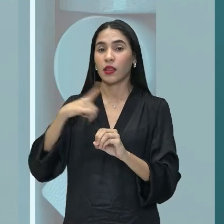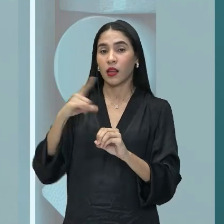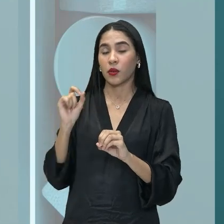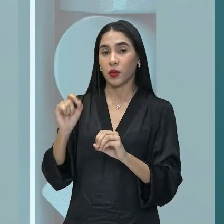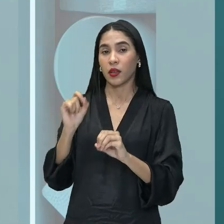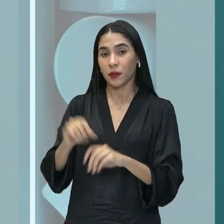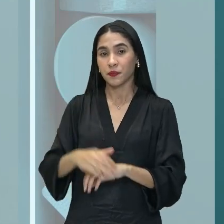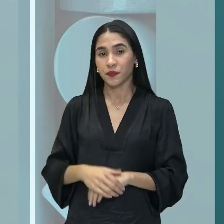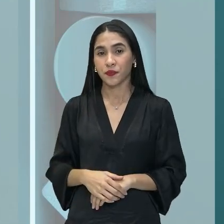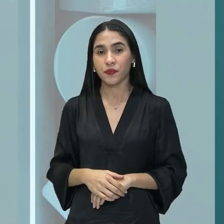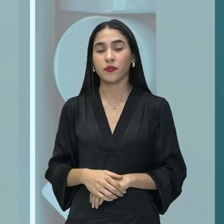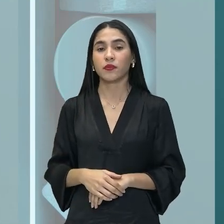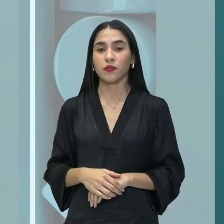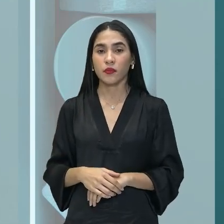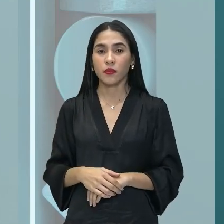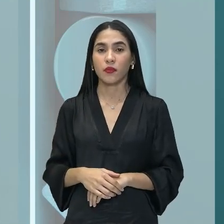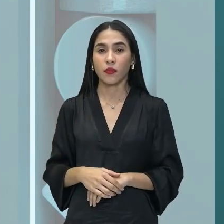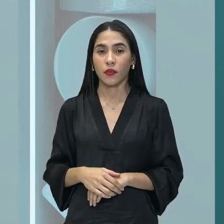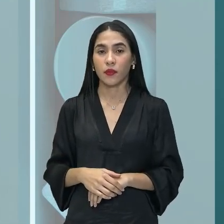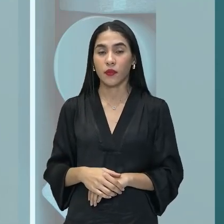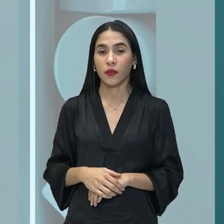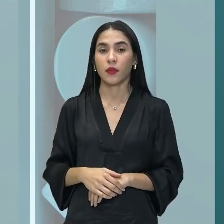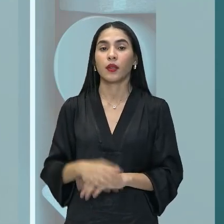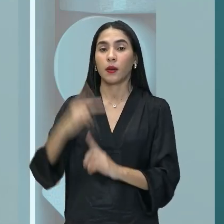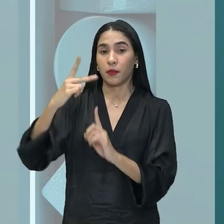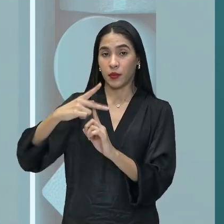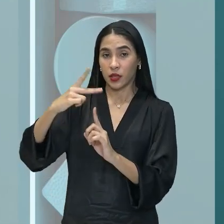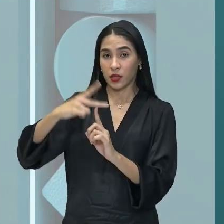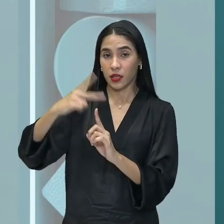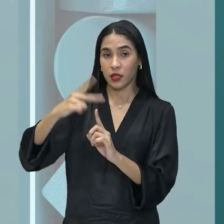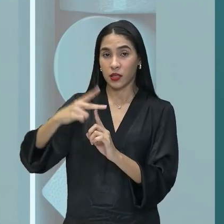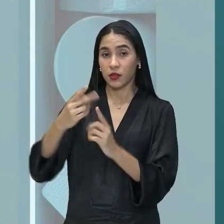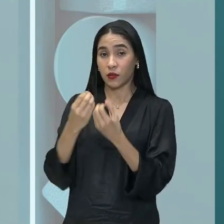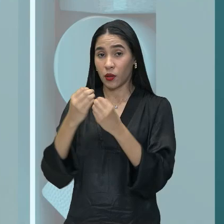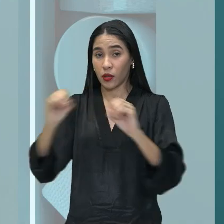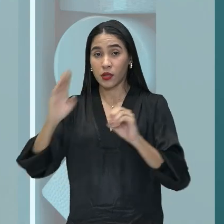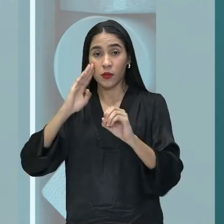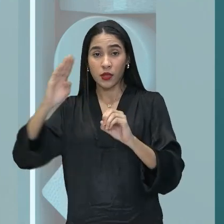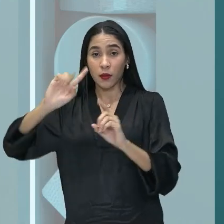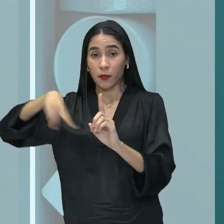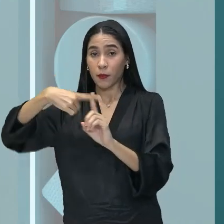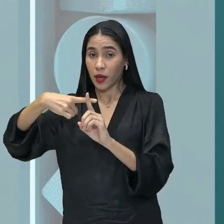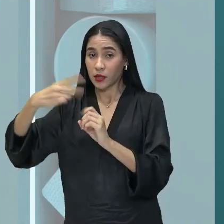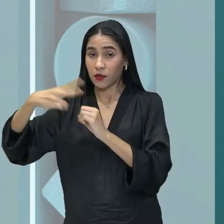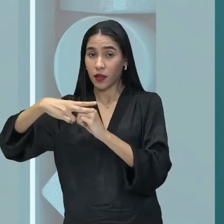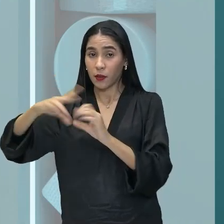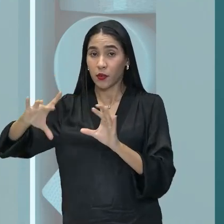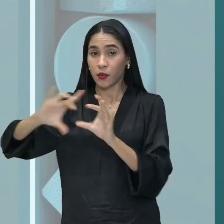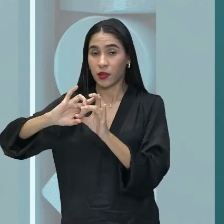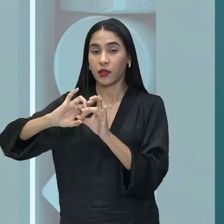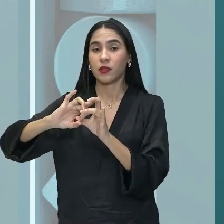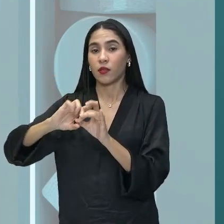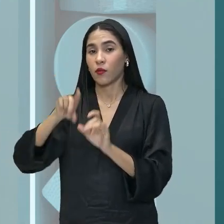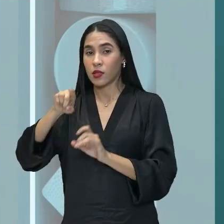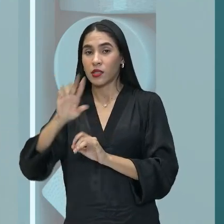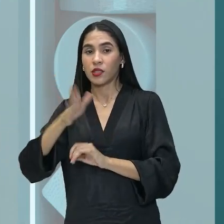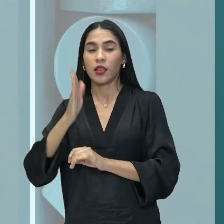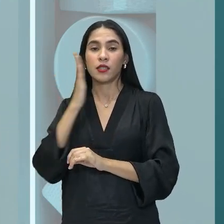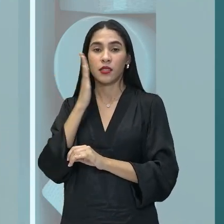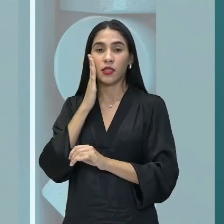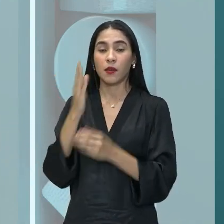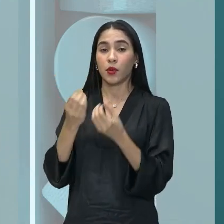ali a presença de um predicativo na oração principal e o verbo de ligação, então você já sabe que a oração